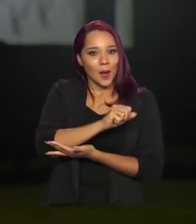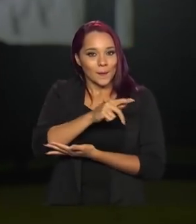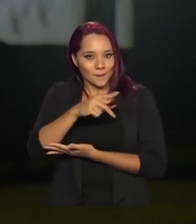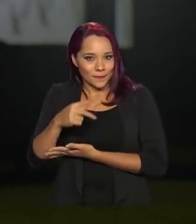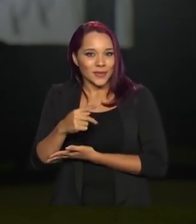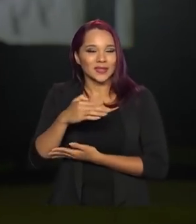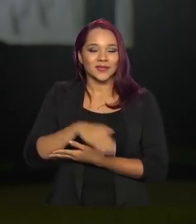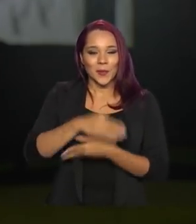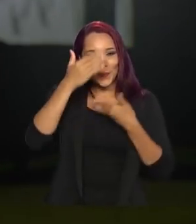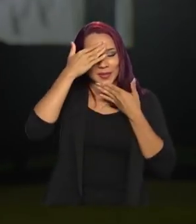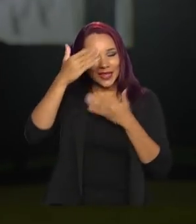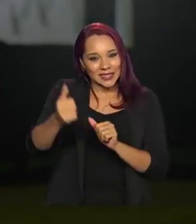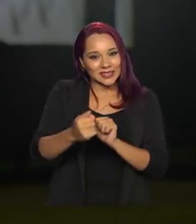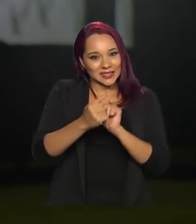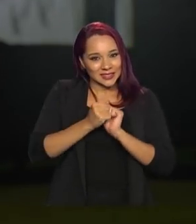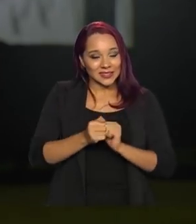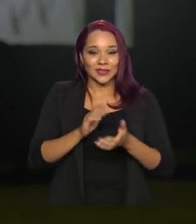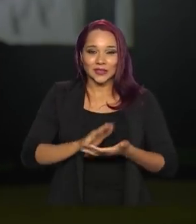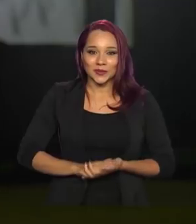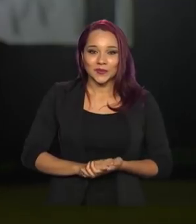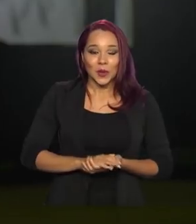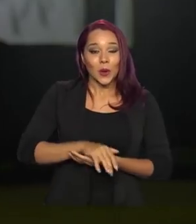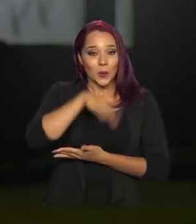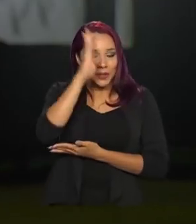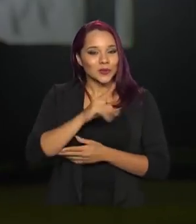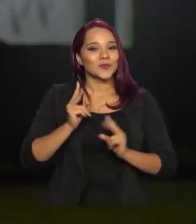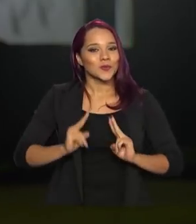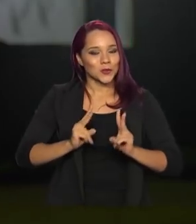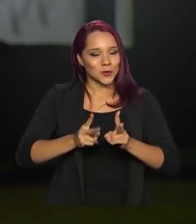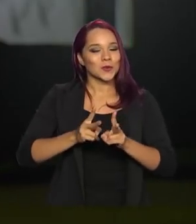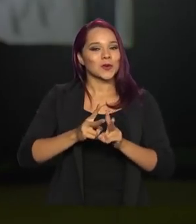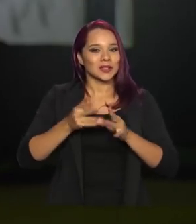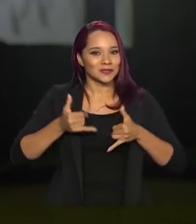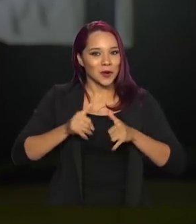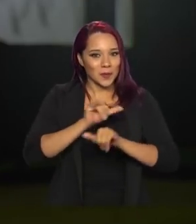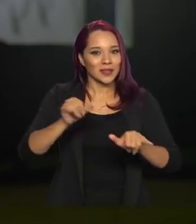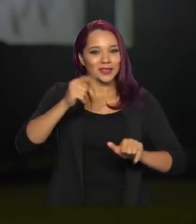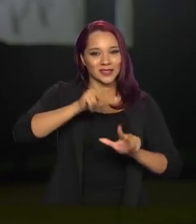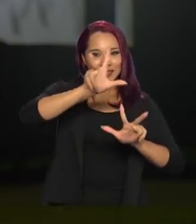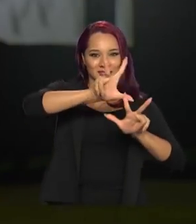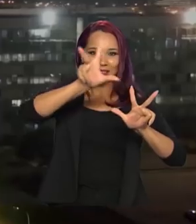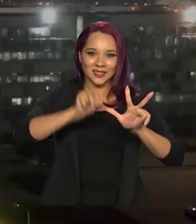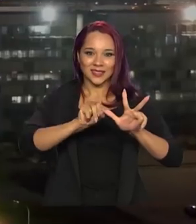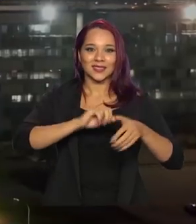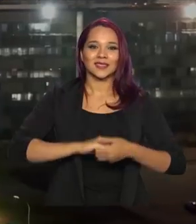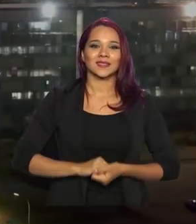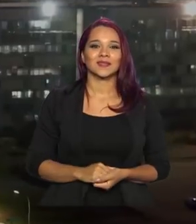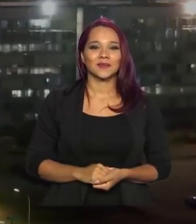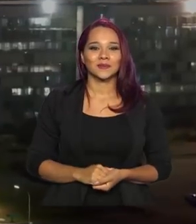Play. Obrigada pela companhia. O Brasil continua em pauta aqui na TV Brasil.